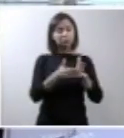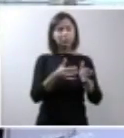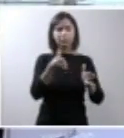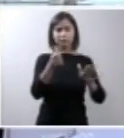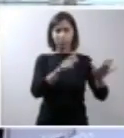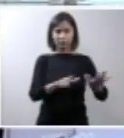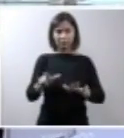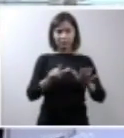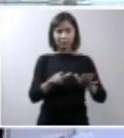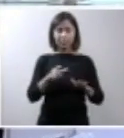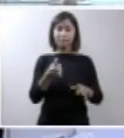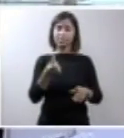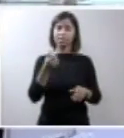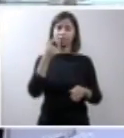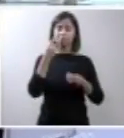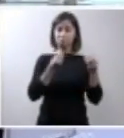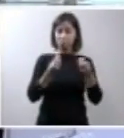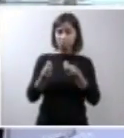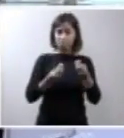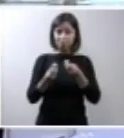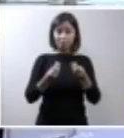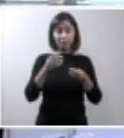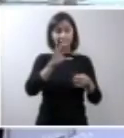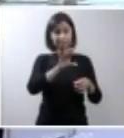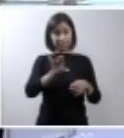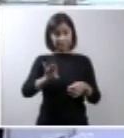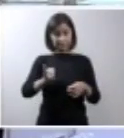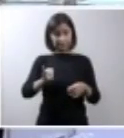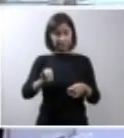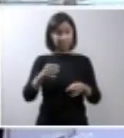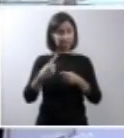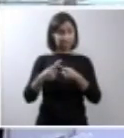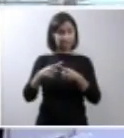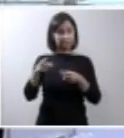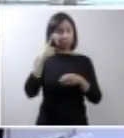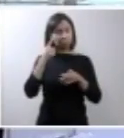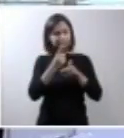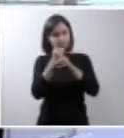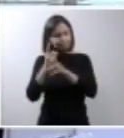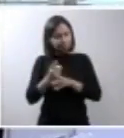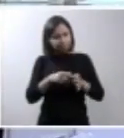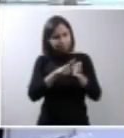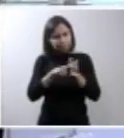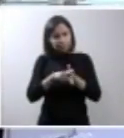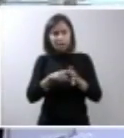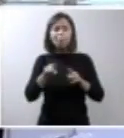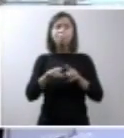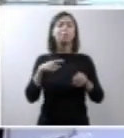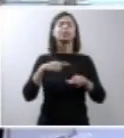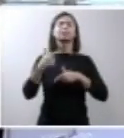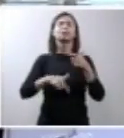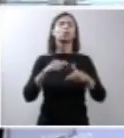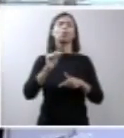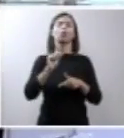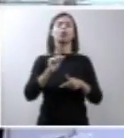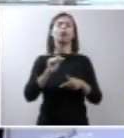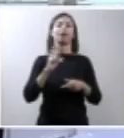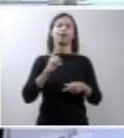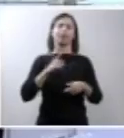da ciência que na verdade a neurulação ela prossegue até a vida adulta o